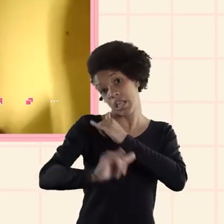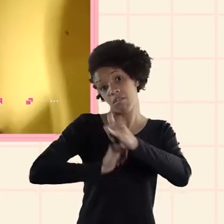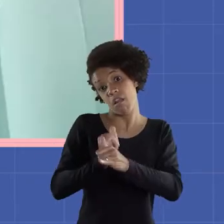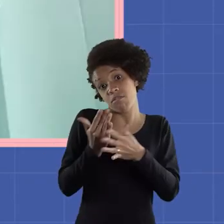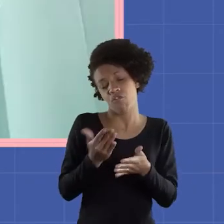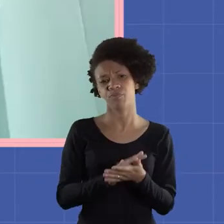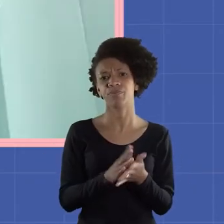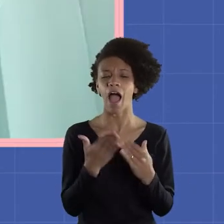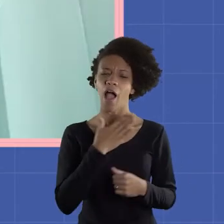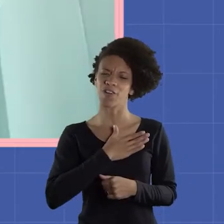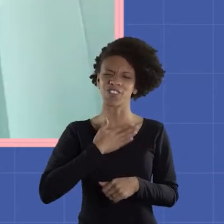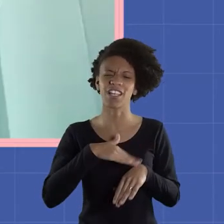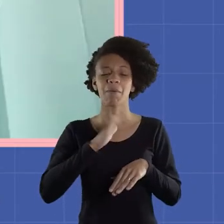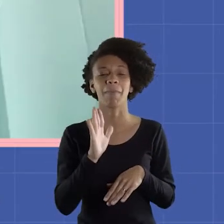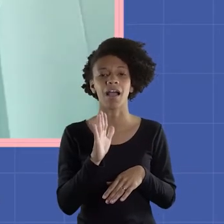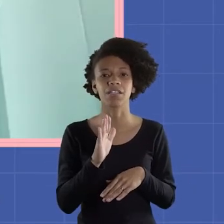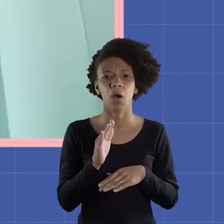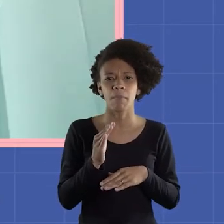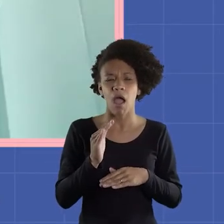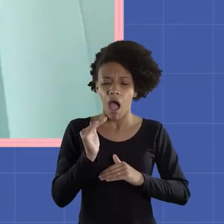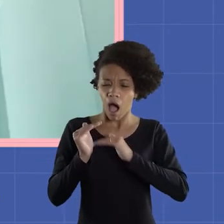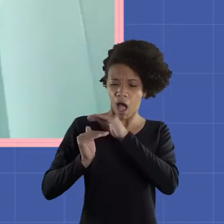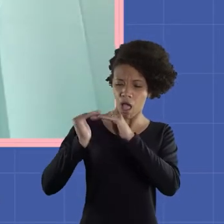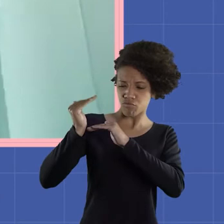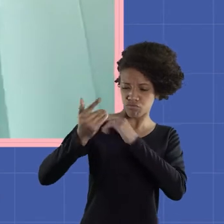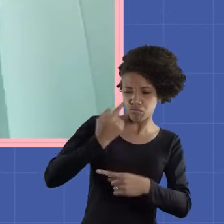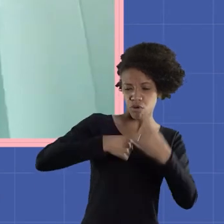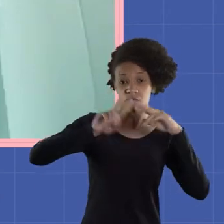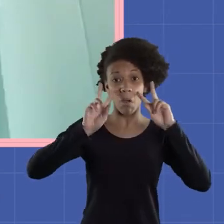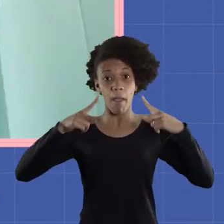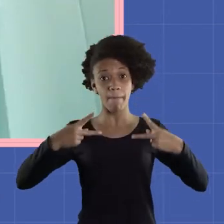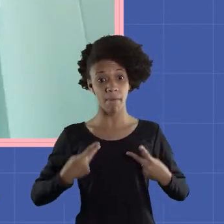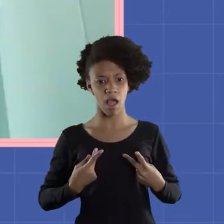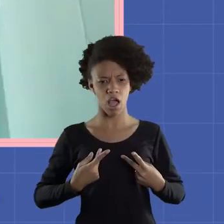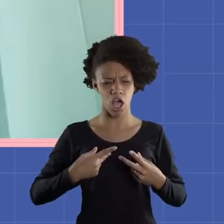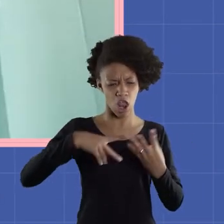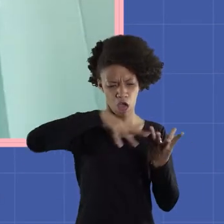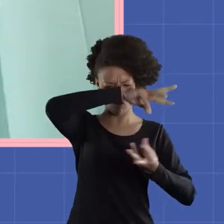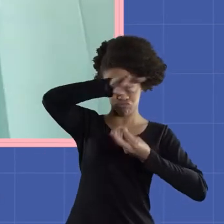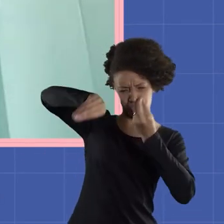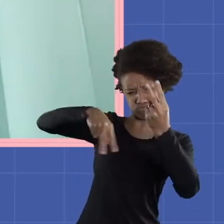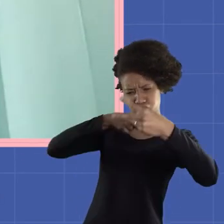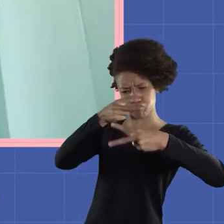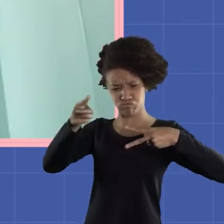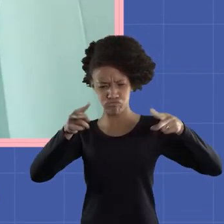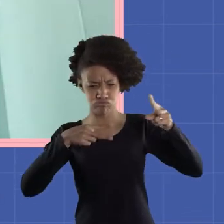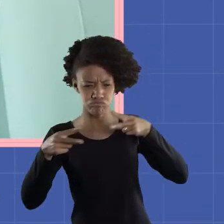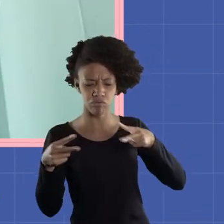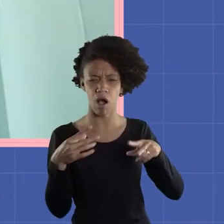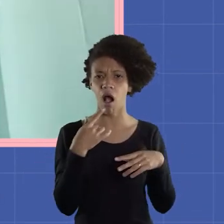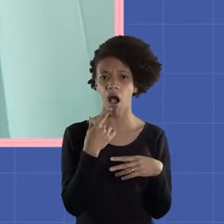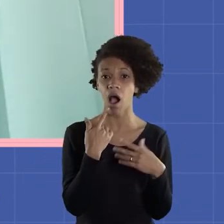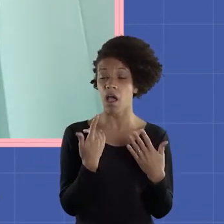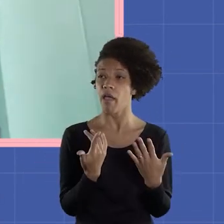internet As vezes o eu mais gostei de aprender na internet foi sobre a evolução humana sobre os furacões